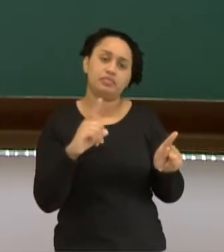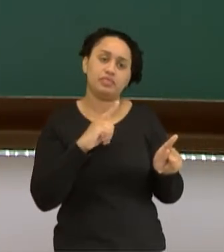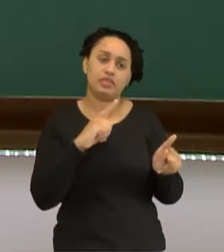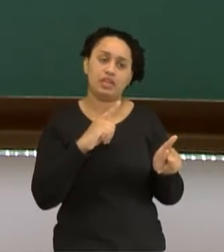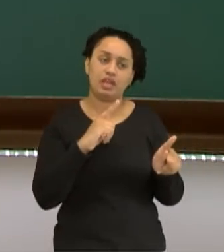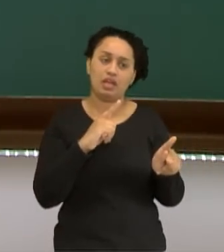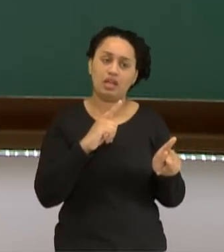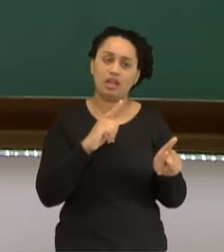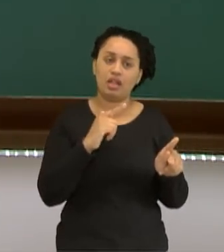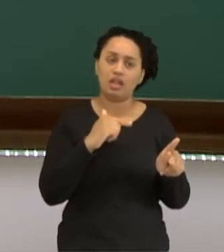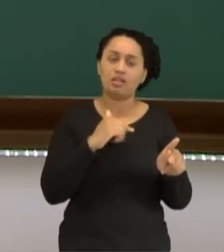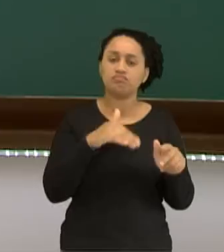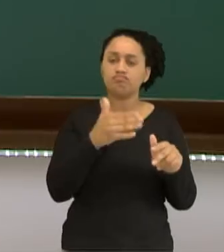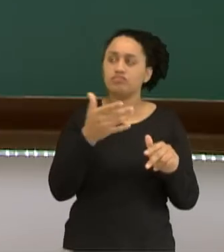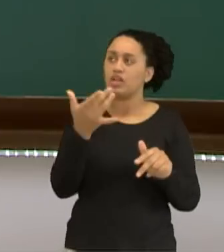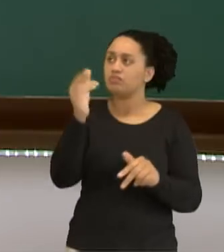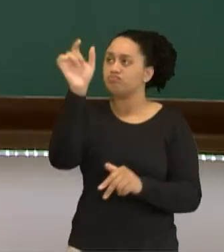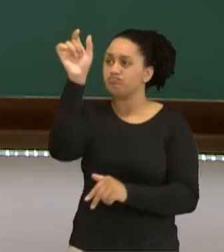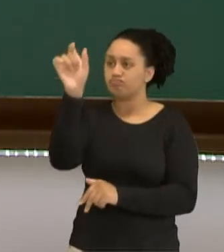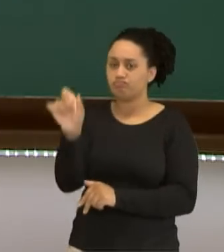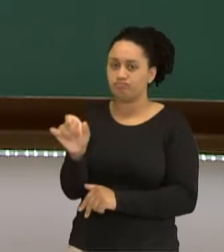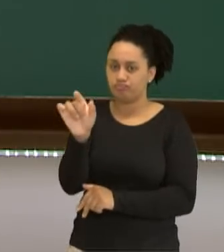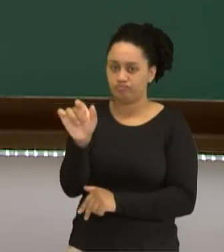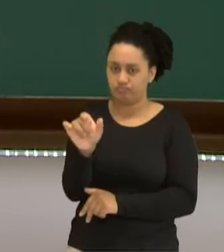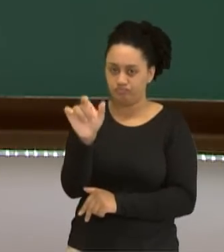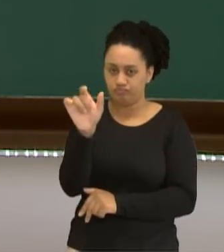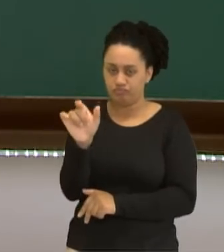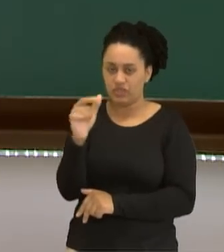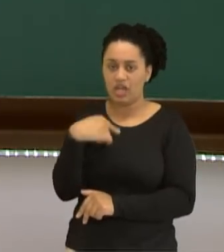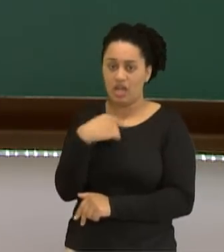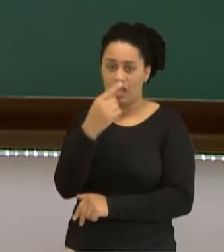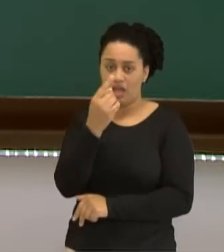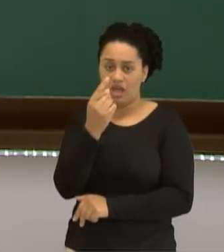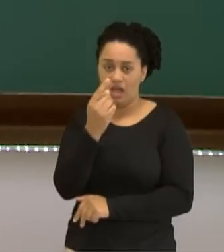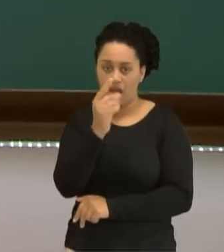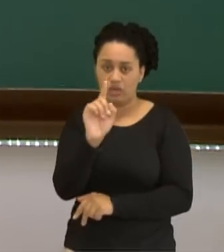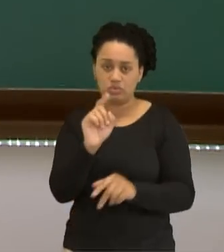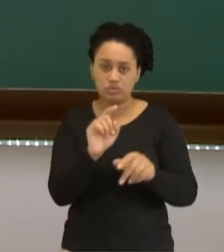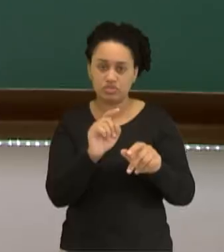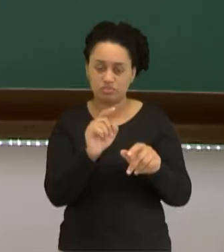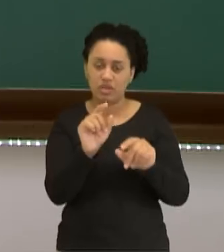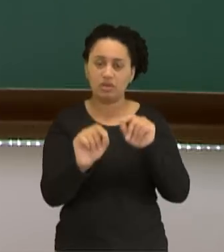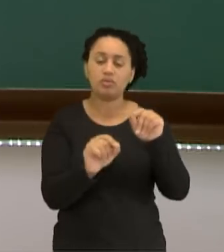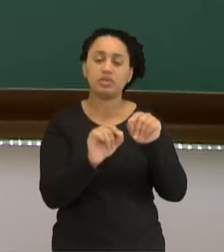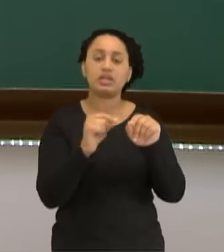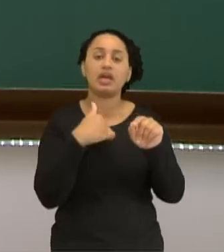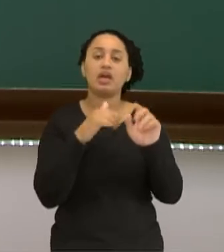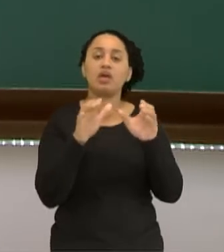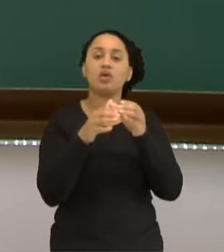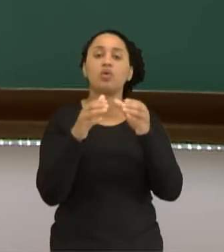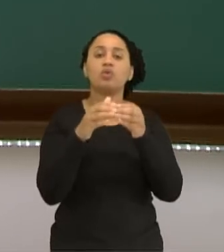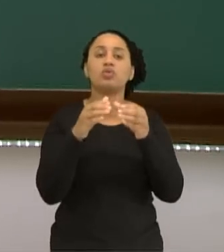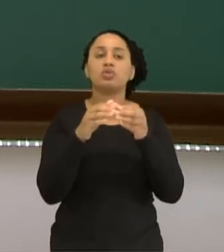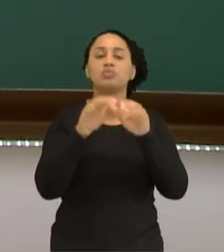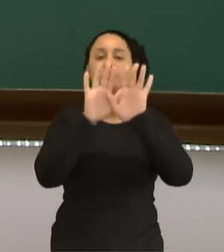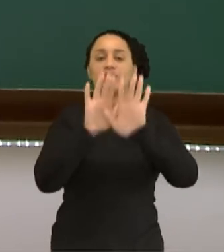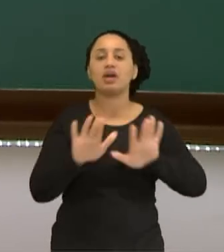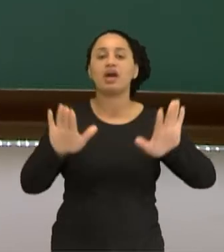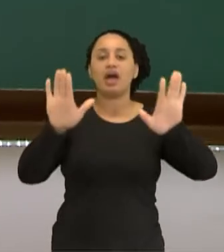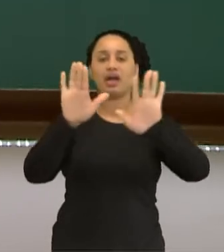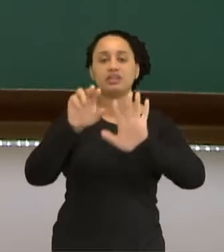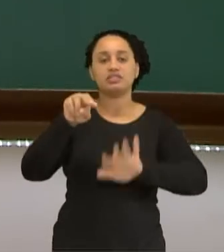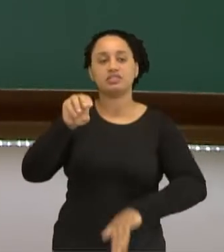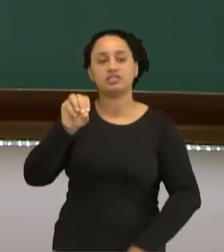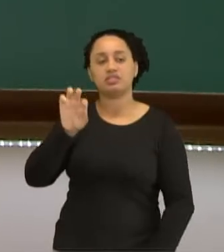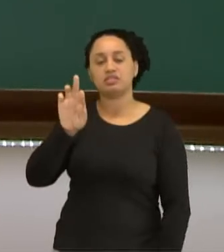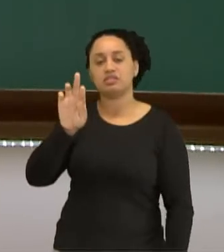lado aqui, lá no canto esquerdo, a última coluna é chamada de coluna do grupo dos gases nobres. Por que eles são